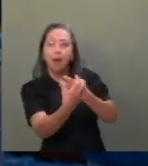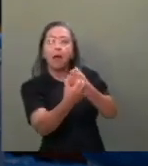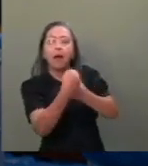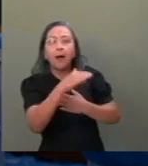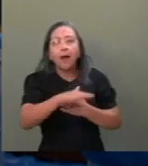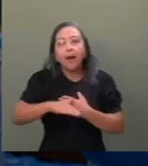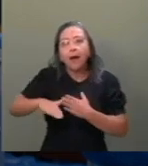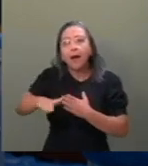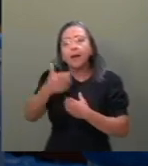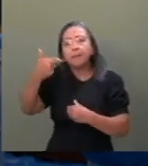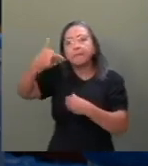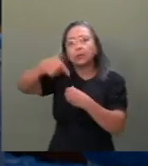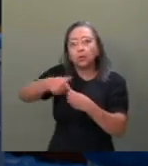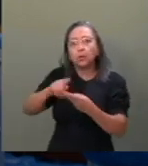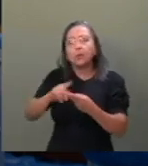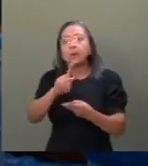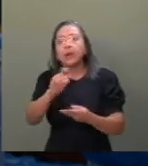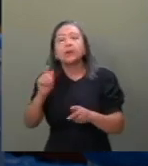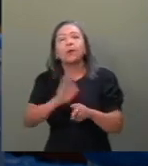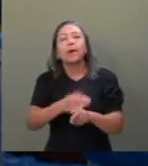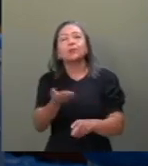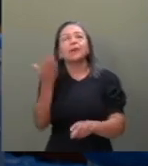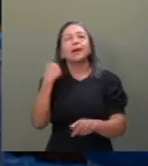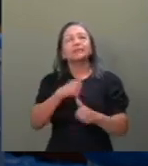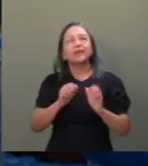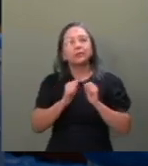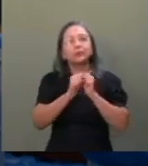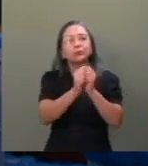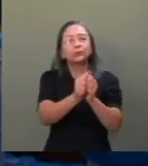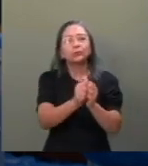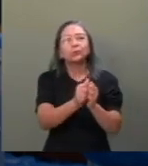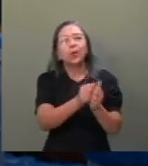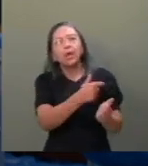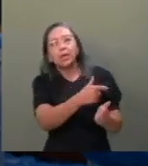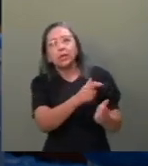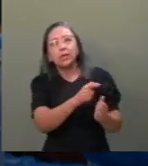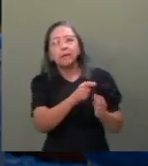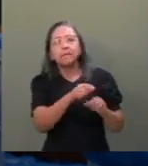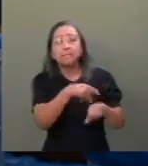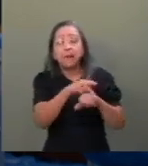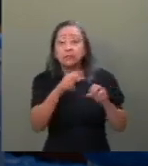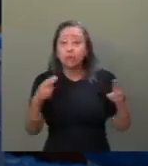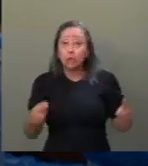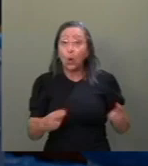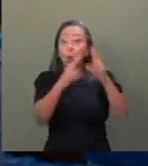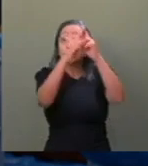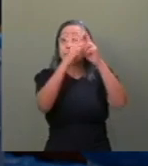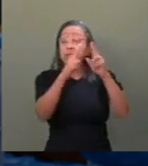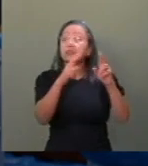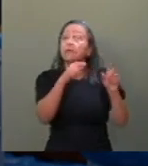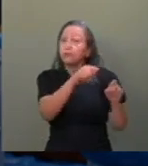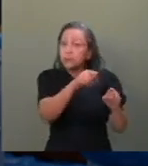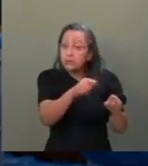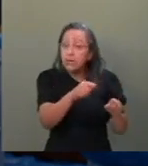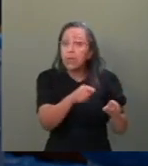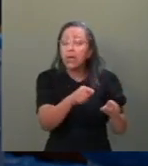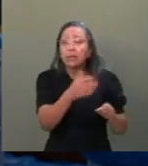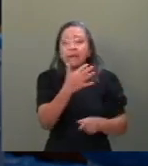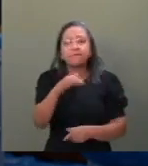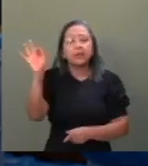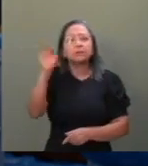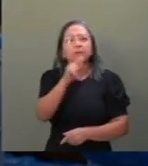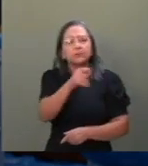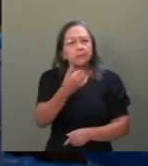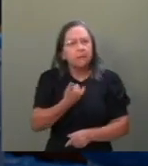área, quando estávamos juntos ali em Londres, participávamos de encontro em Harvard e você, ali em um